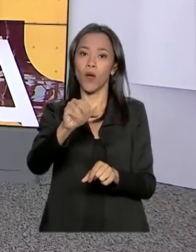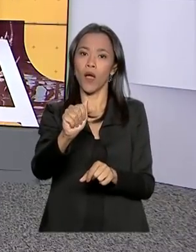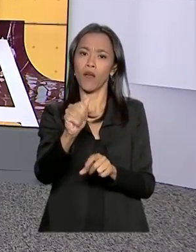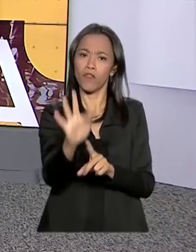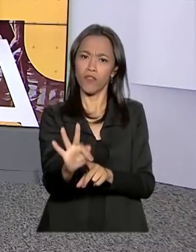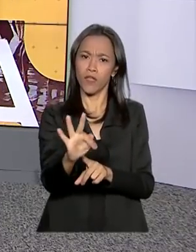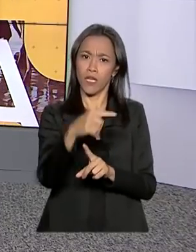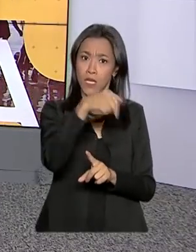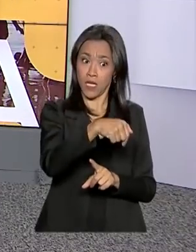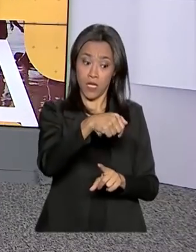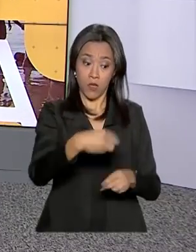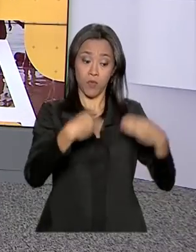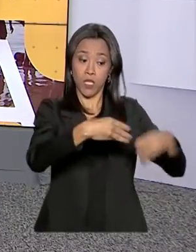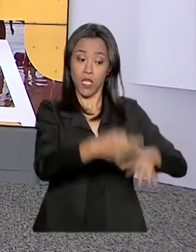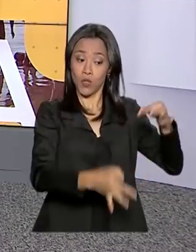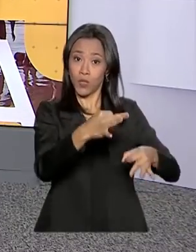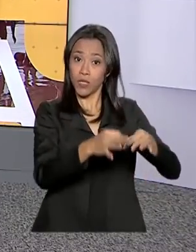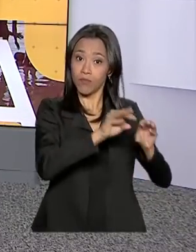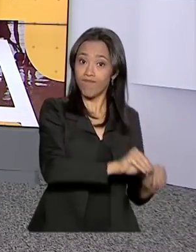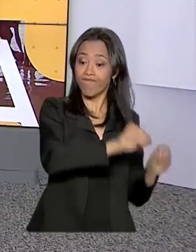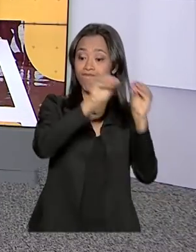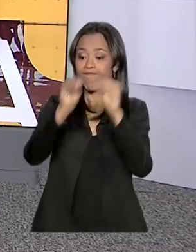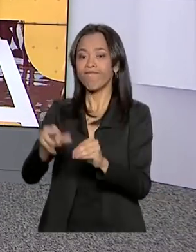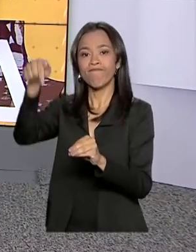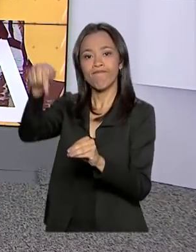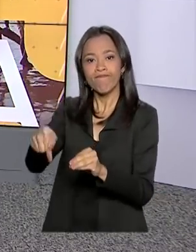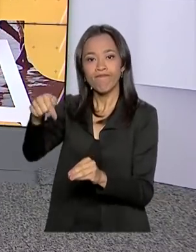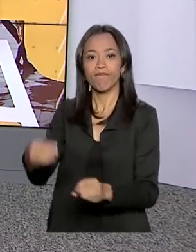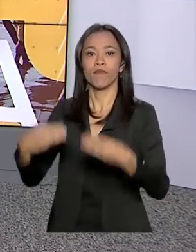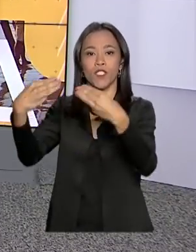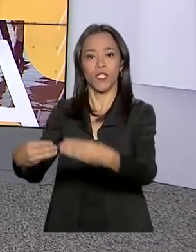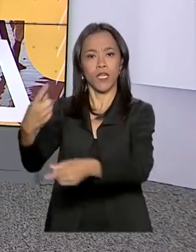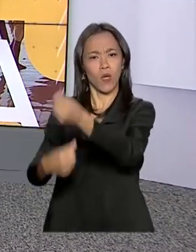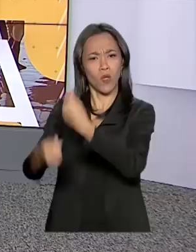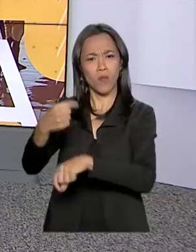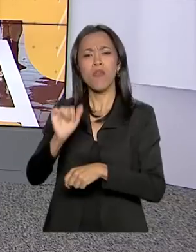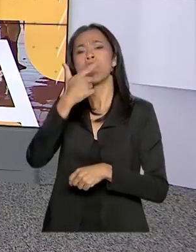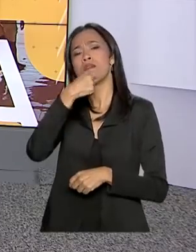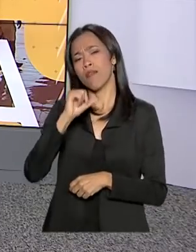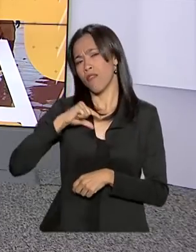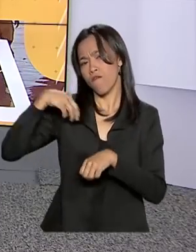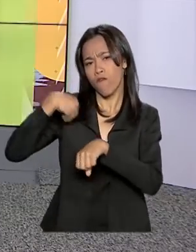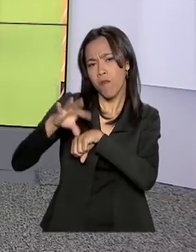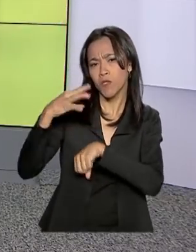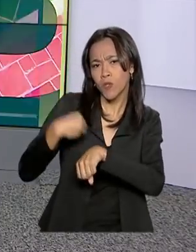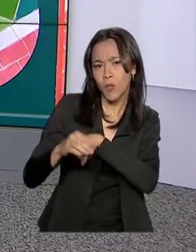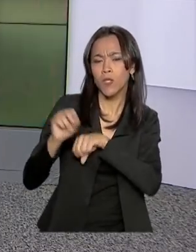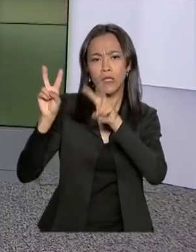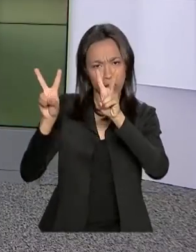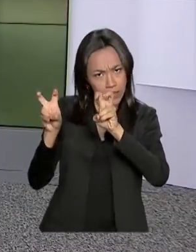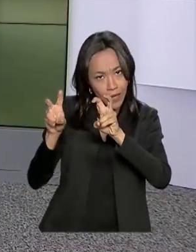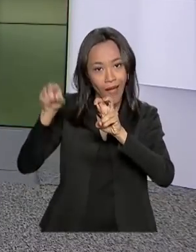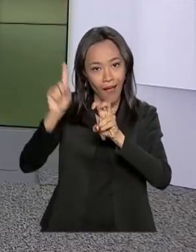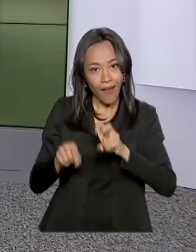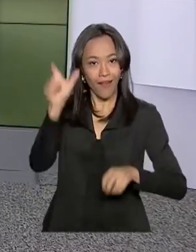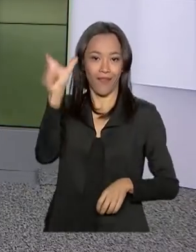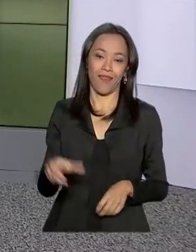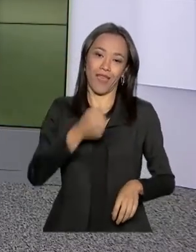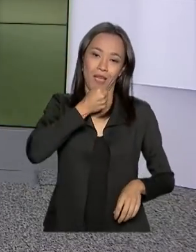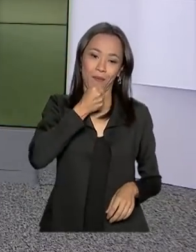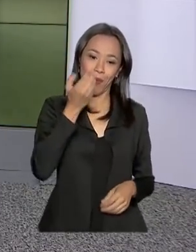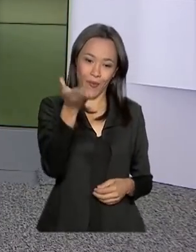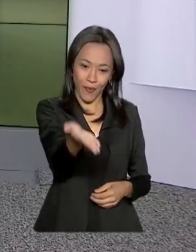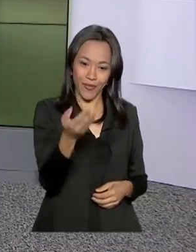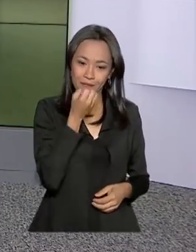do Ministério da Justiça para o Ministério da Economia. Quem tem as informações sobre esse assunto é a repórter Selma Dias.